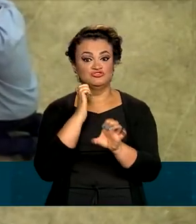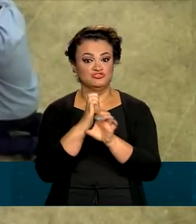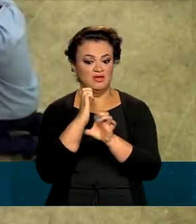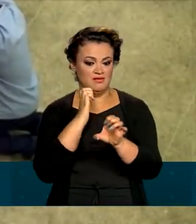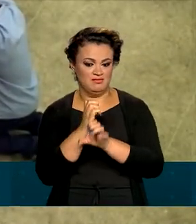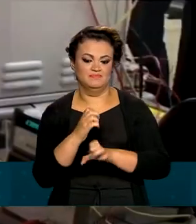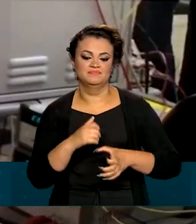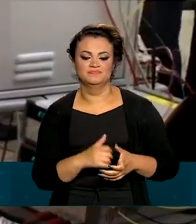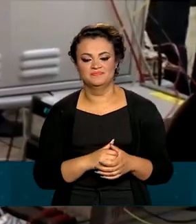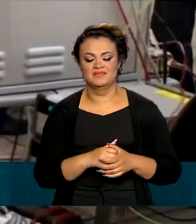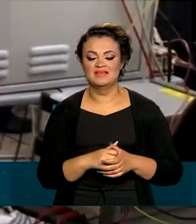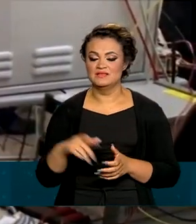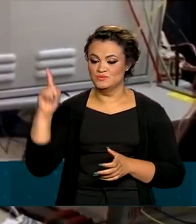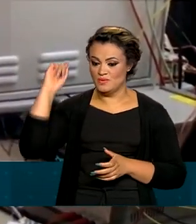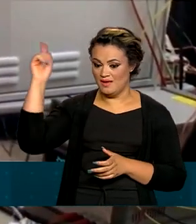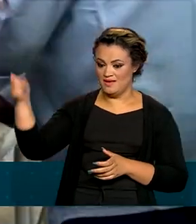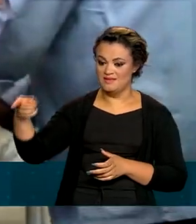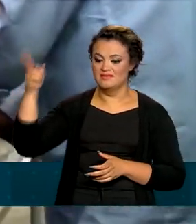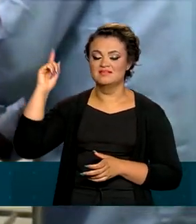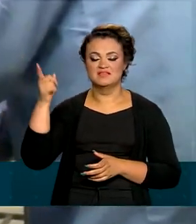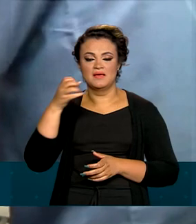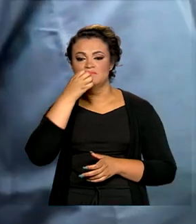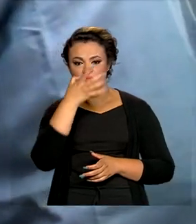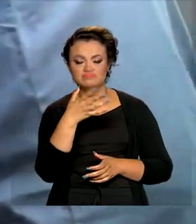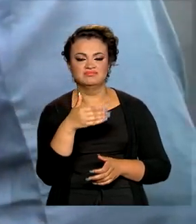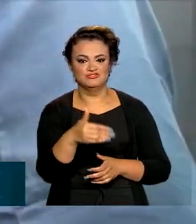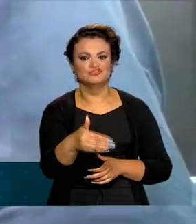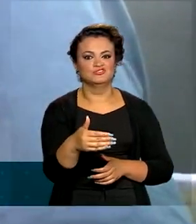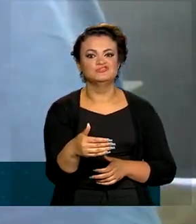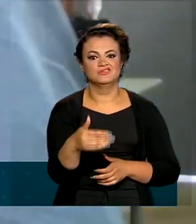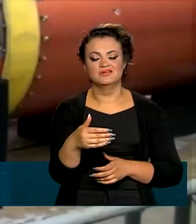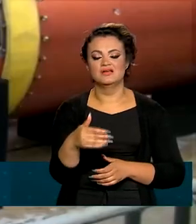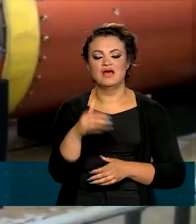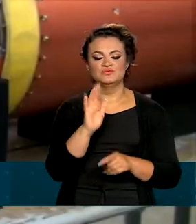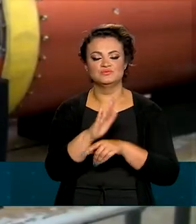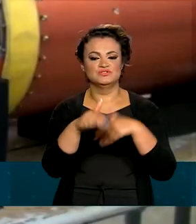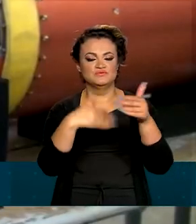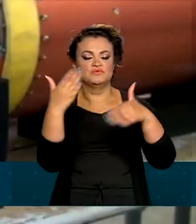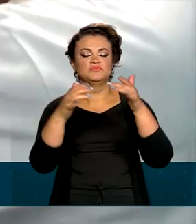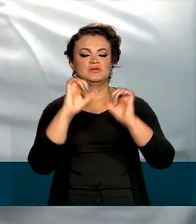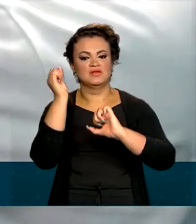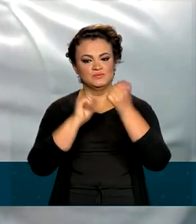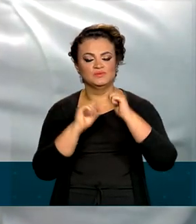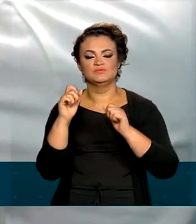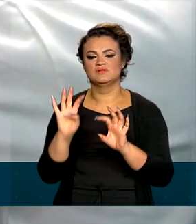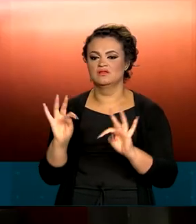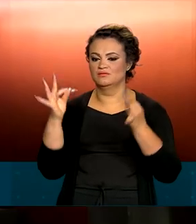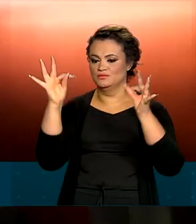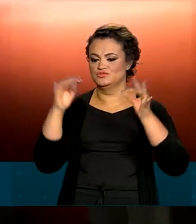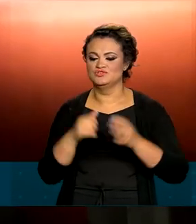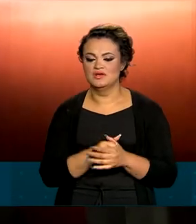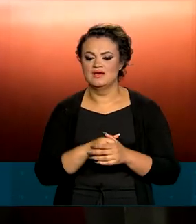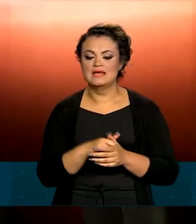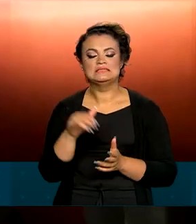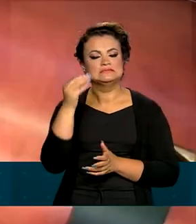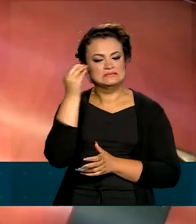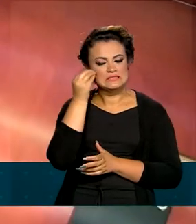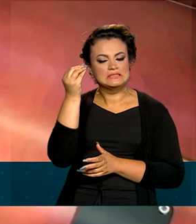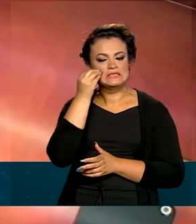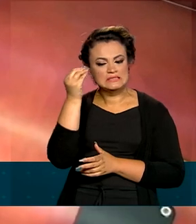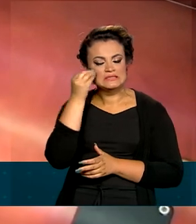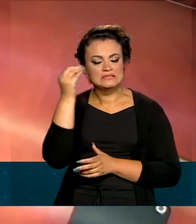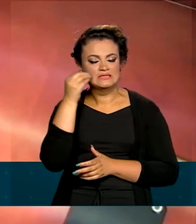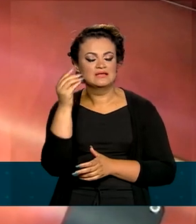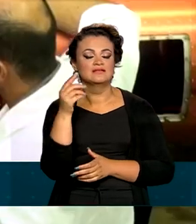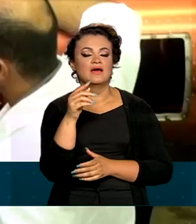materiais. Esses são mercados promissores, que aceleram o desenvolvimento da indústria e da tecnologia. Os experimentos fazem